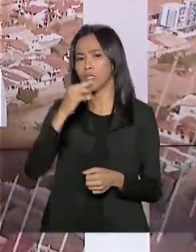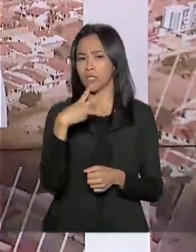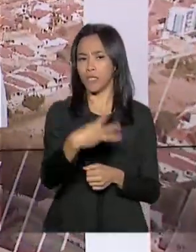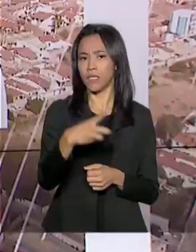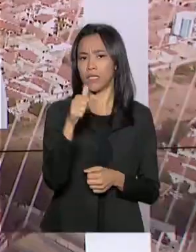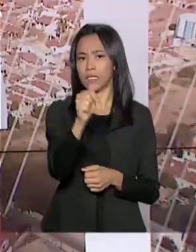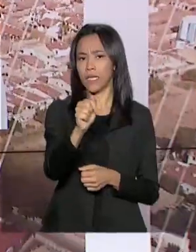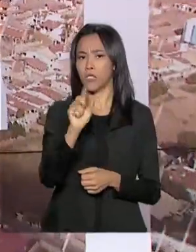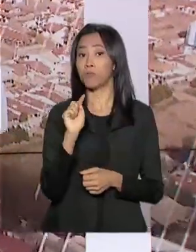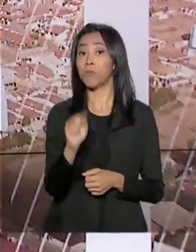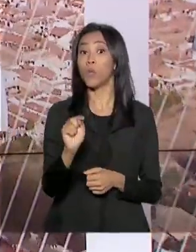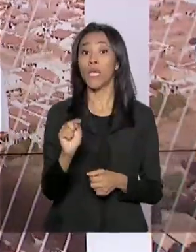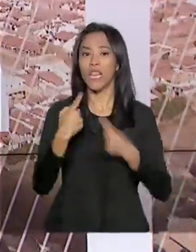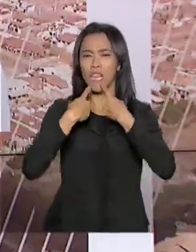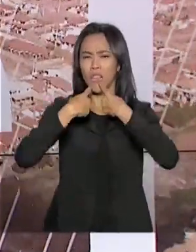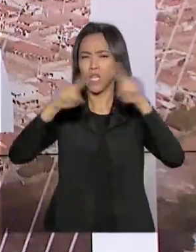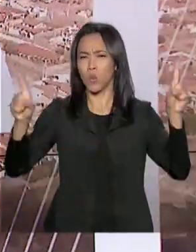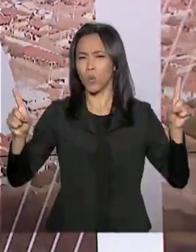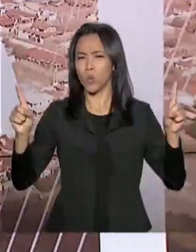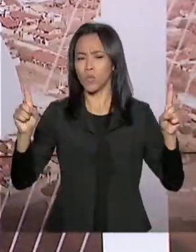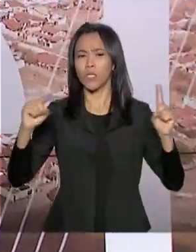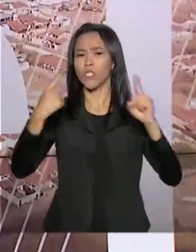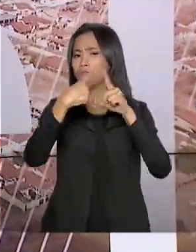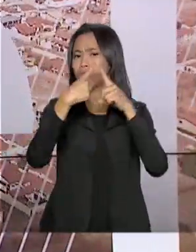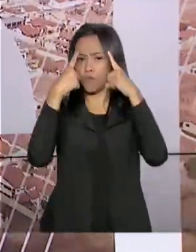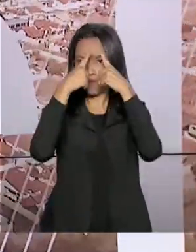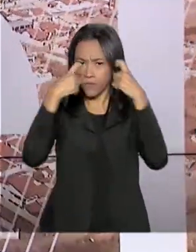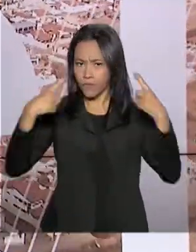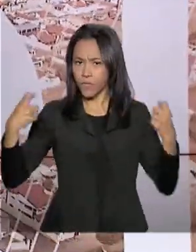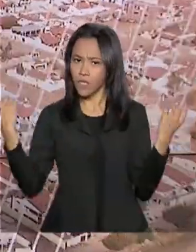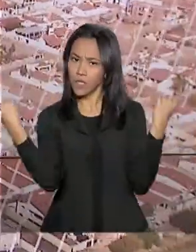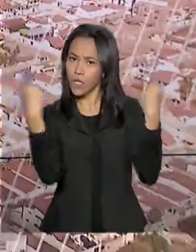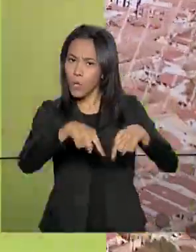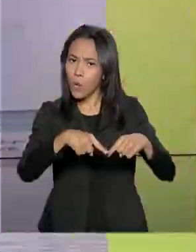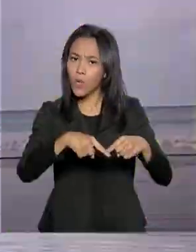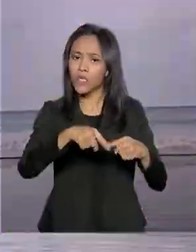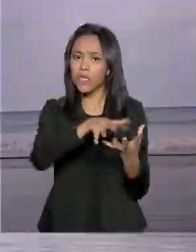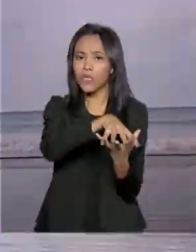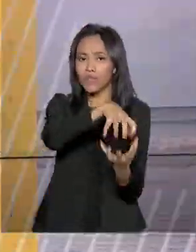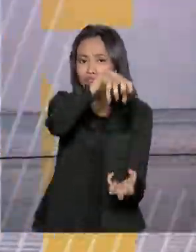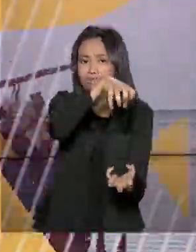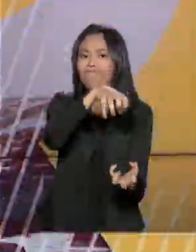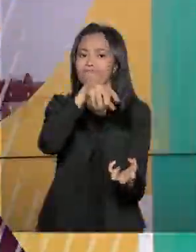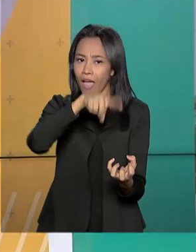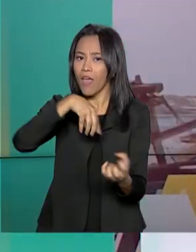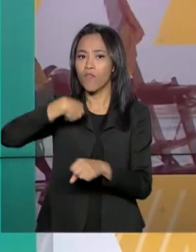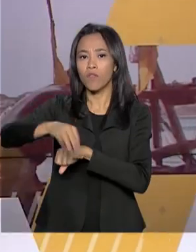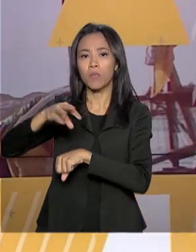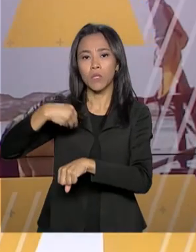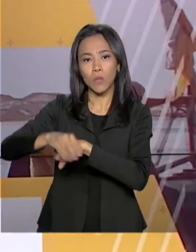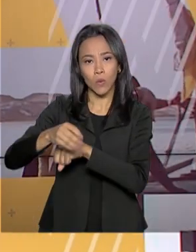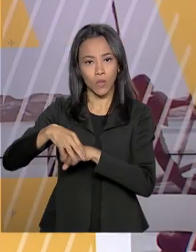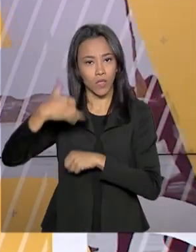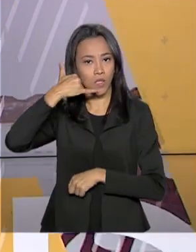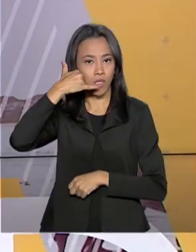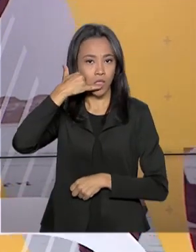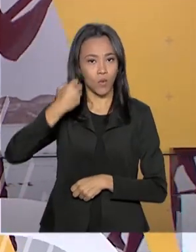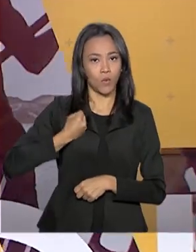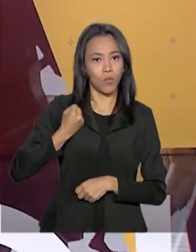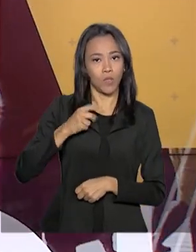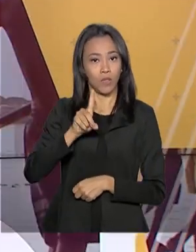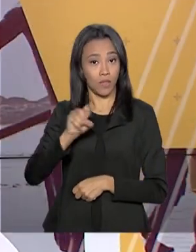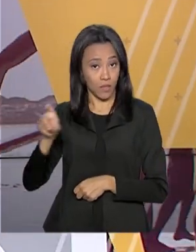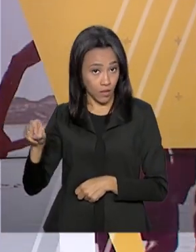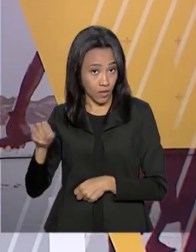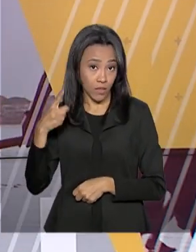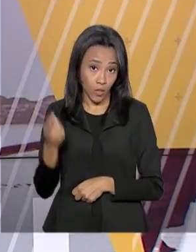mil denúncias de maus-tratos contra idosos, segundo dados do Disque 100. O programa Viver